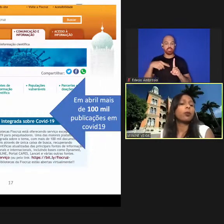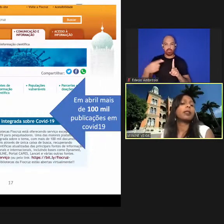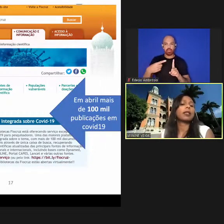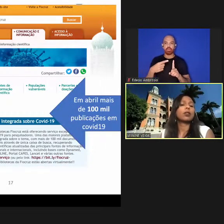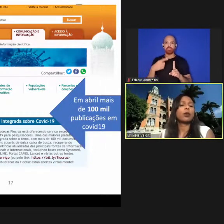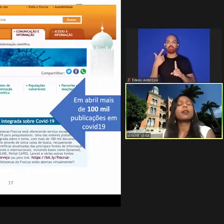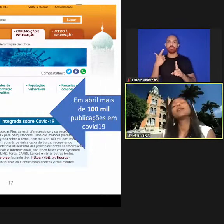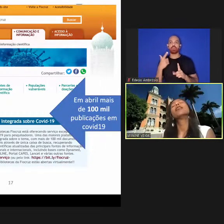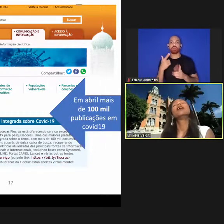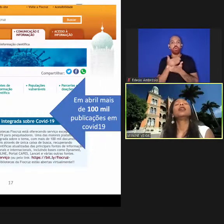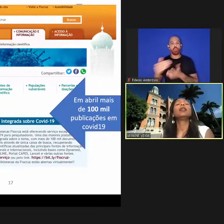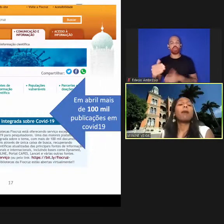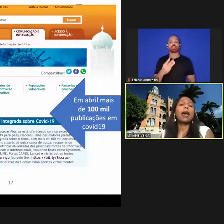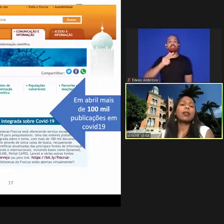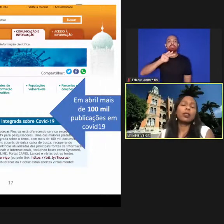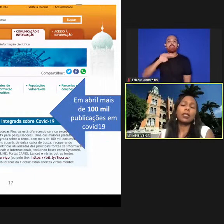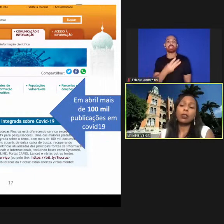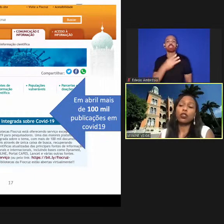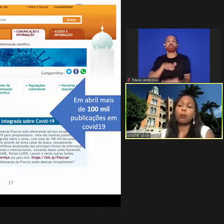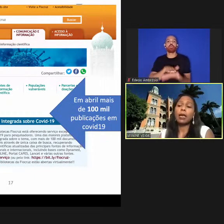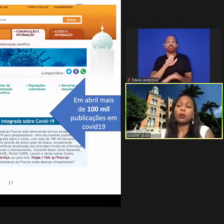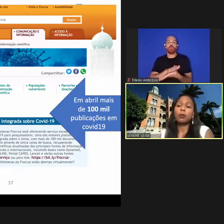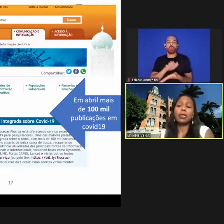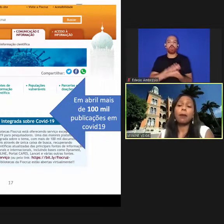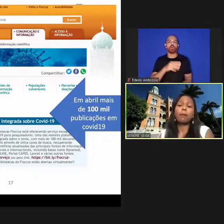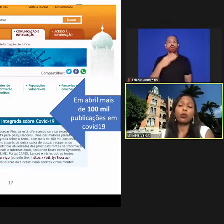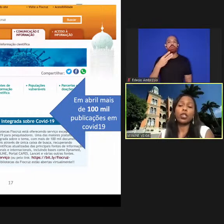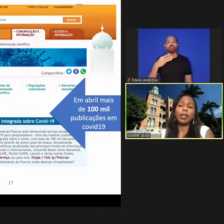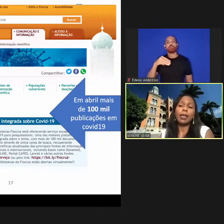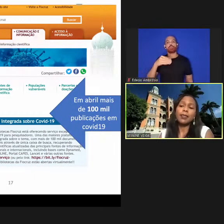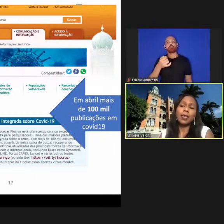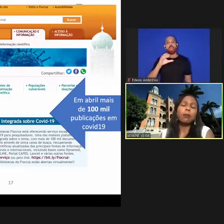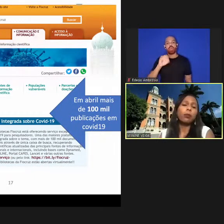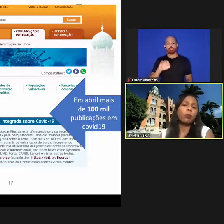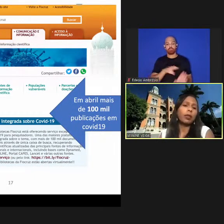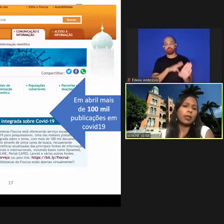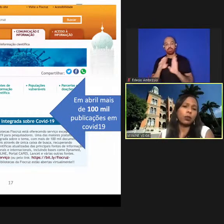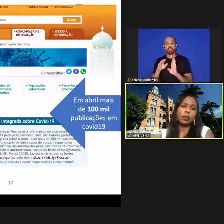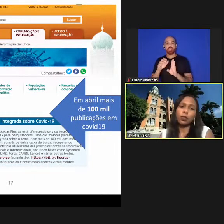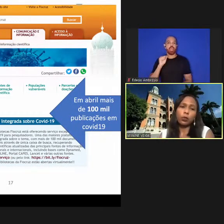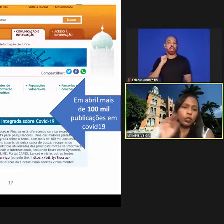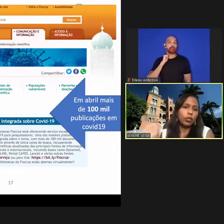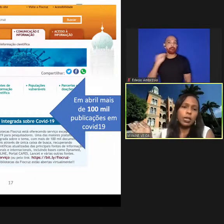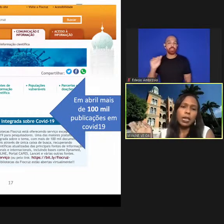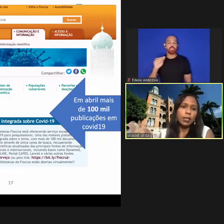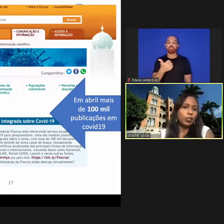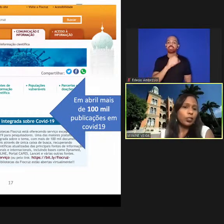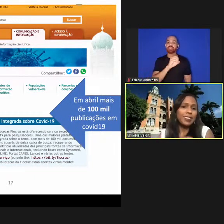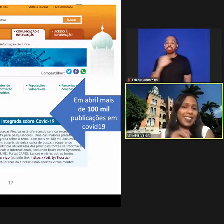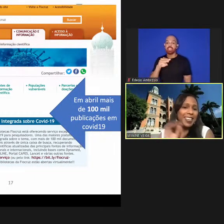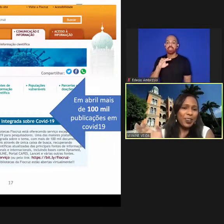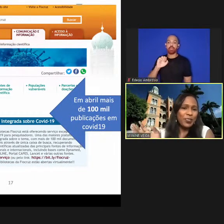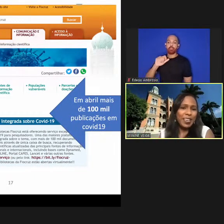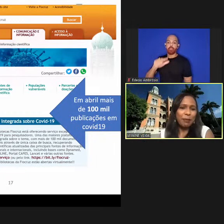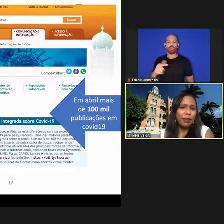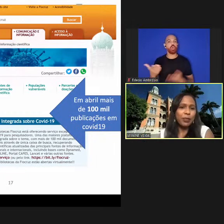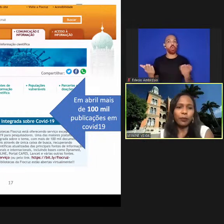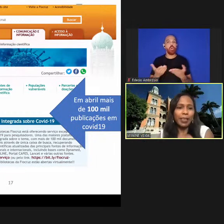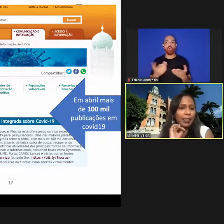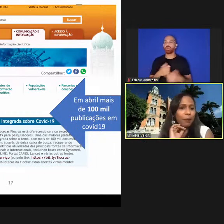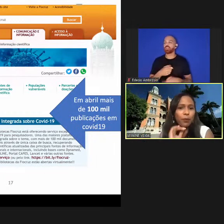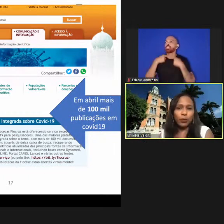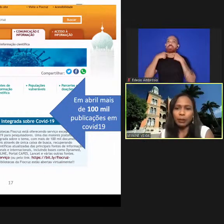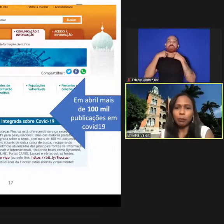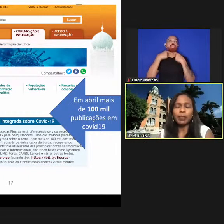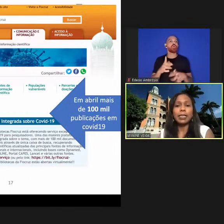3 mil publicações em março 17 de março mas em abril já está em 100 mil publicações e hoje a gente nem consegue mais